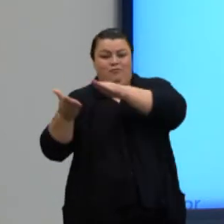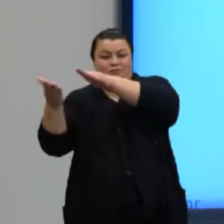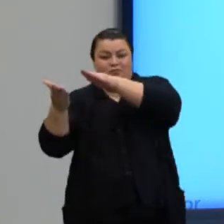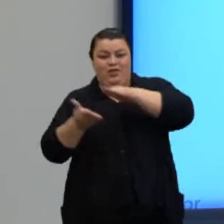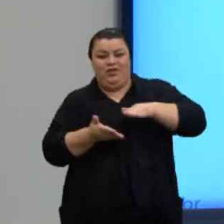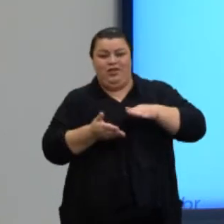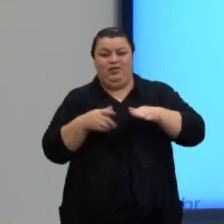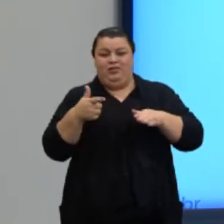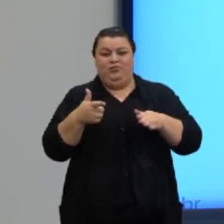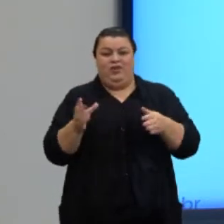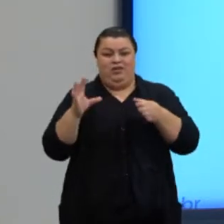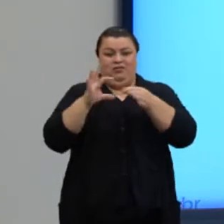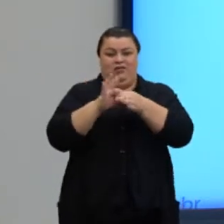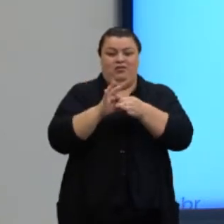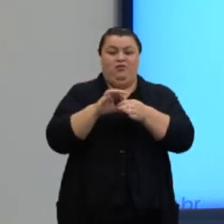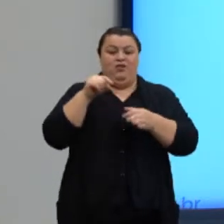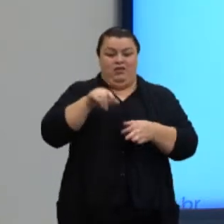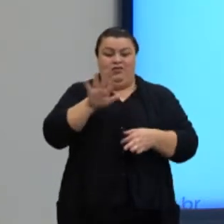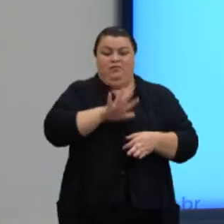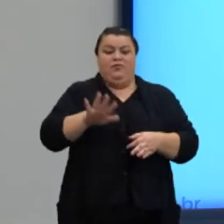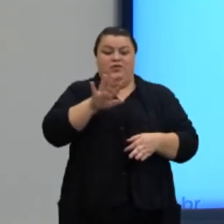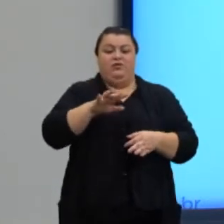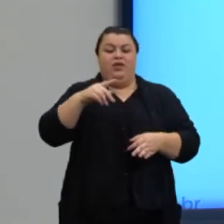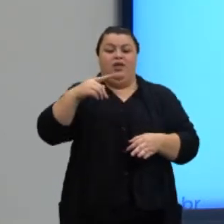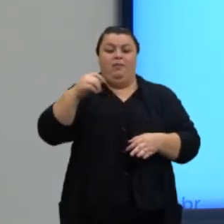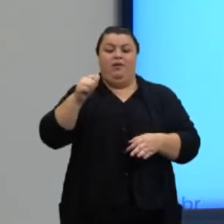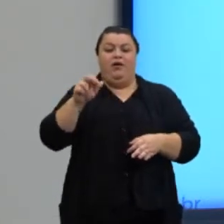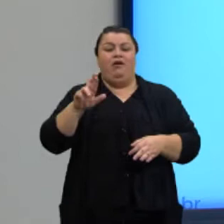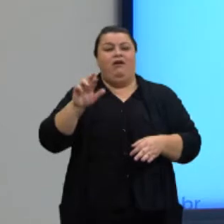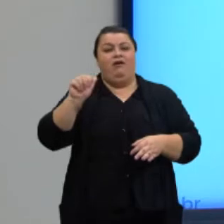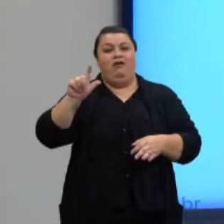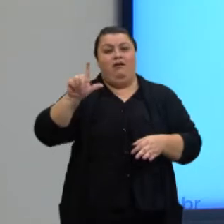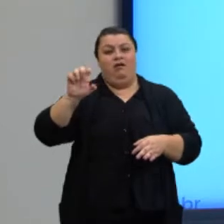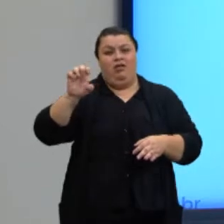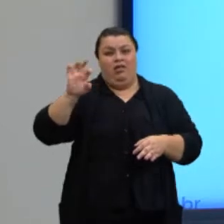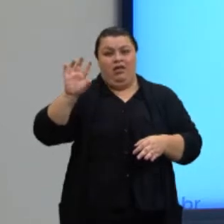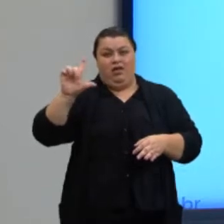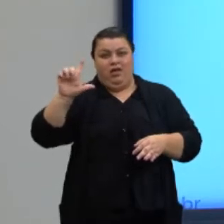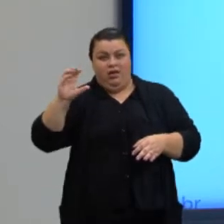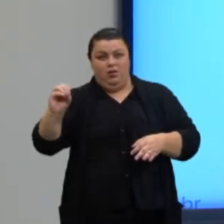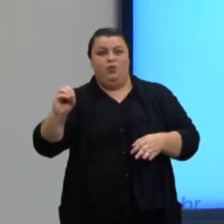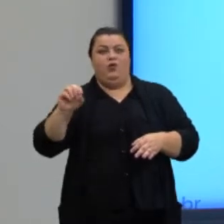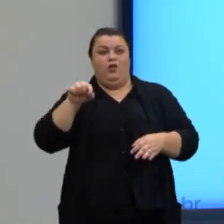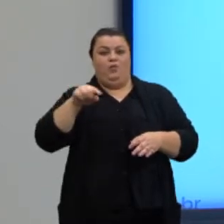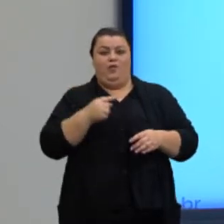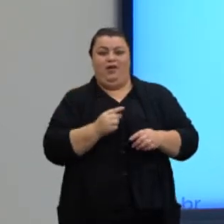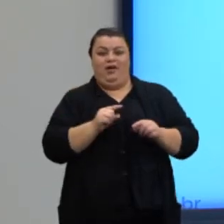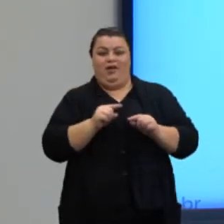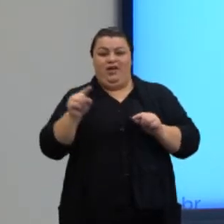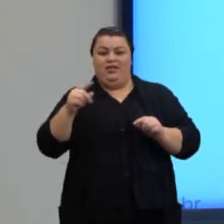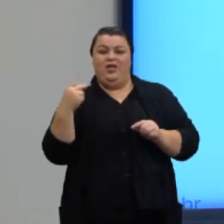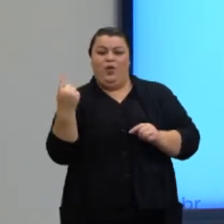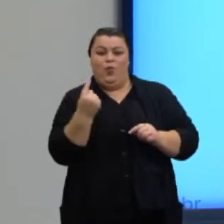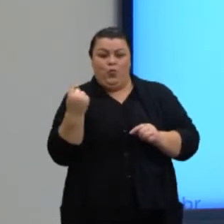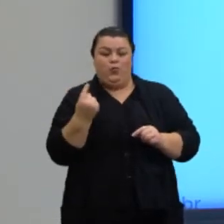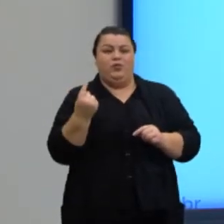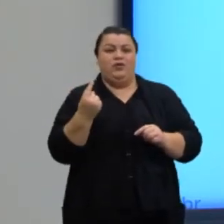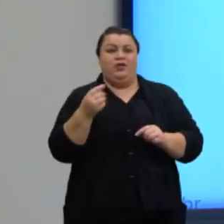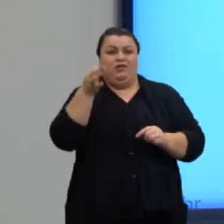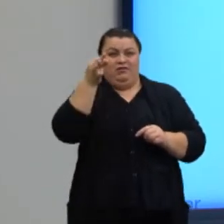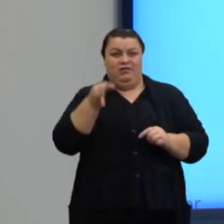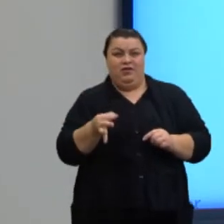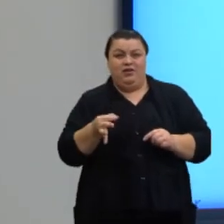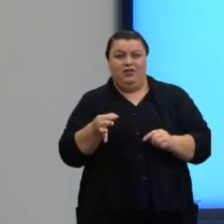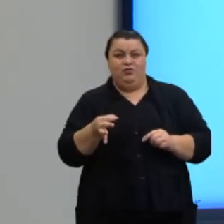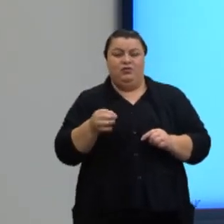há intersecção, esse plano é paralelo. E aí, então, essa reta S é uma reta única. Certo? Então, só